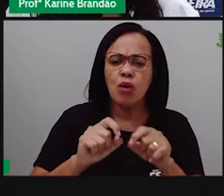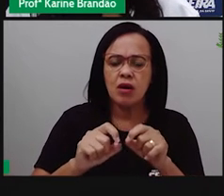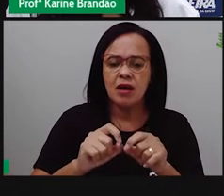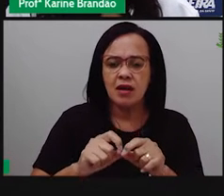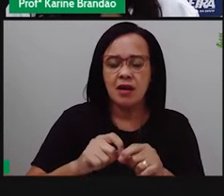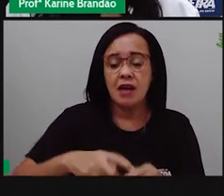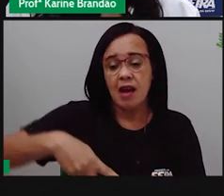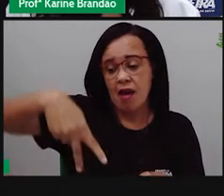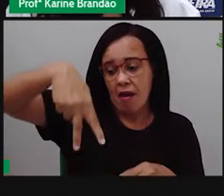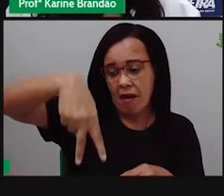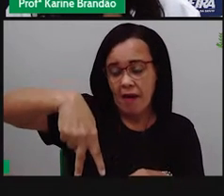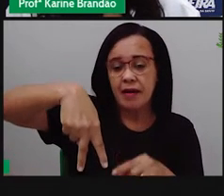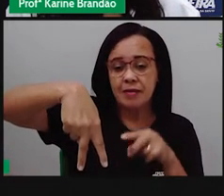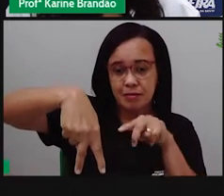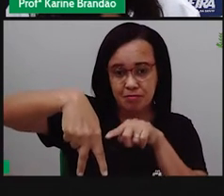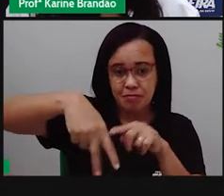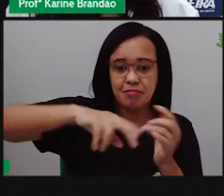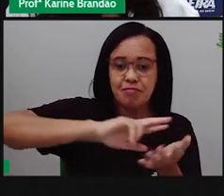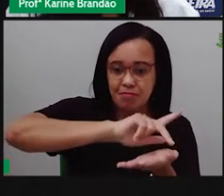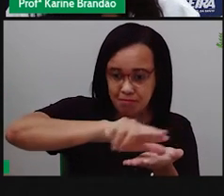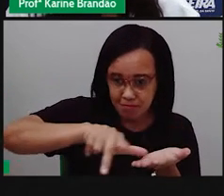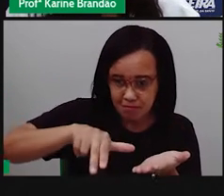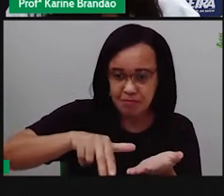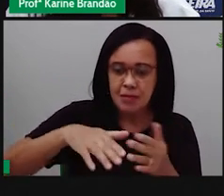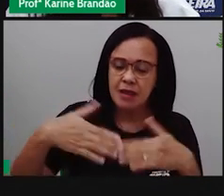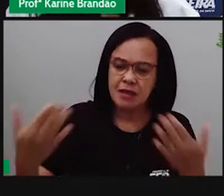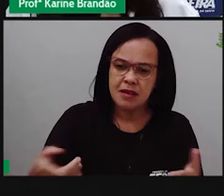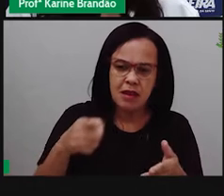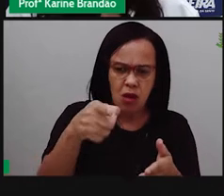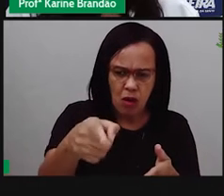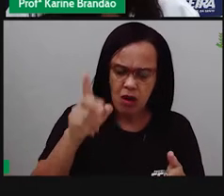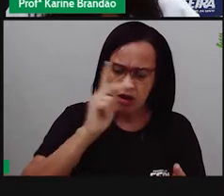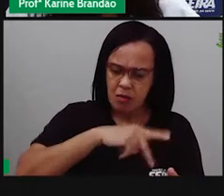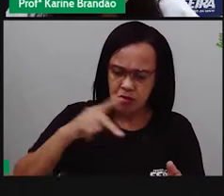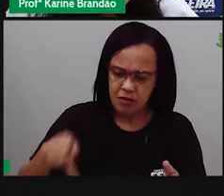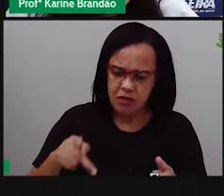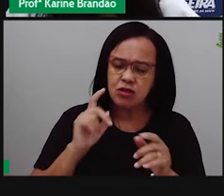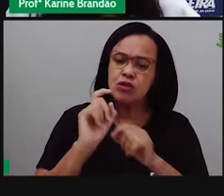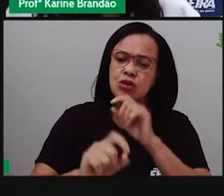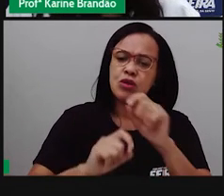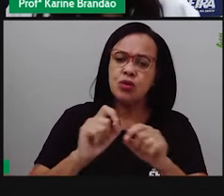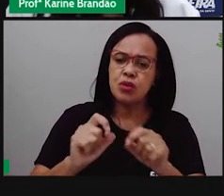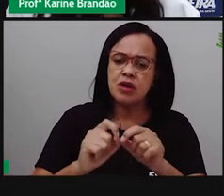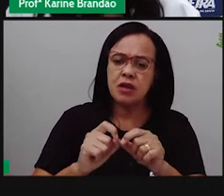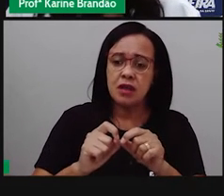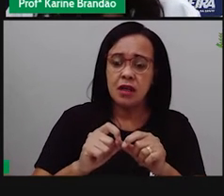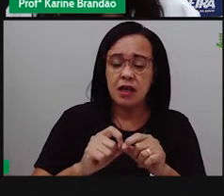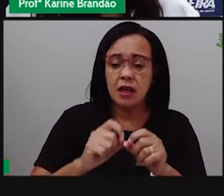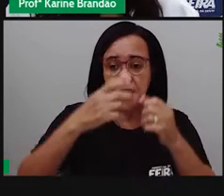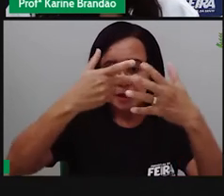para que a gente pudesse começar a nossa aula falando sobre diversidade.